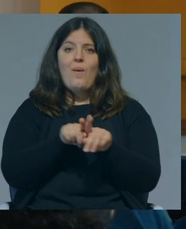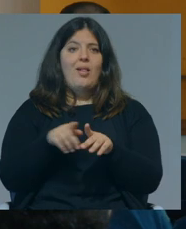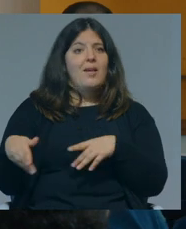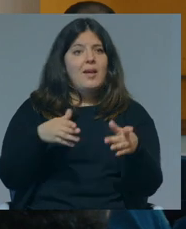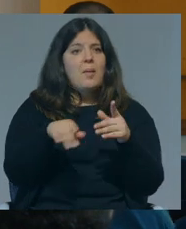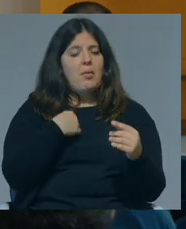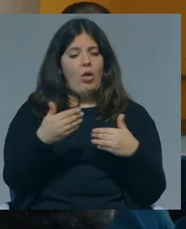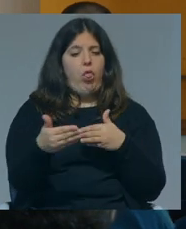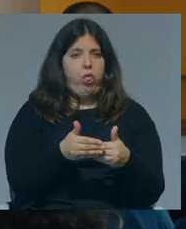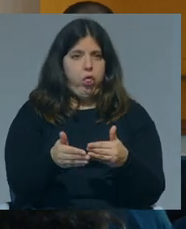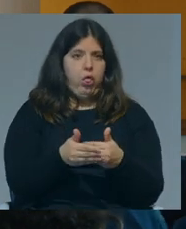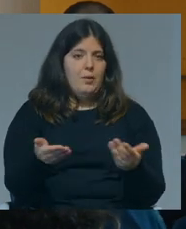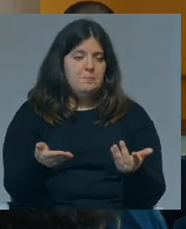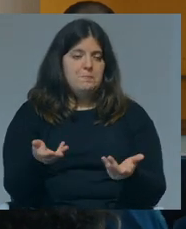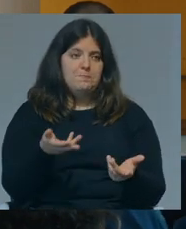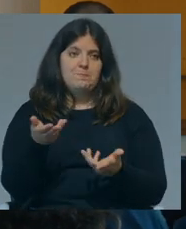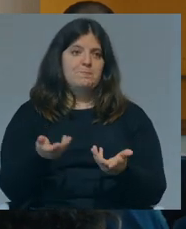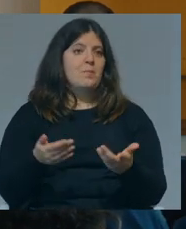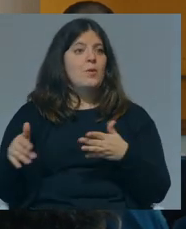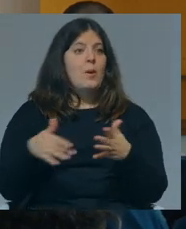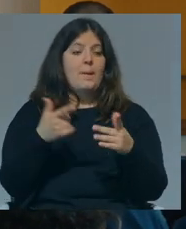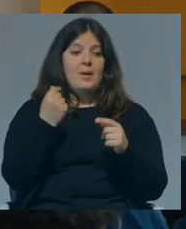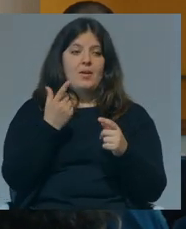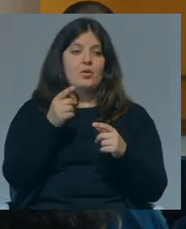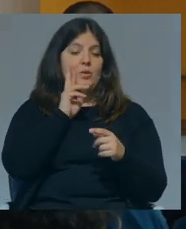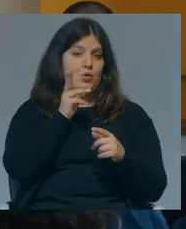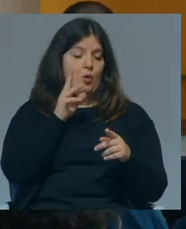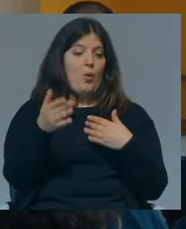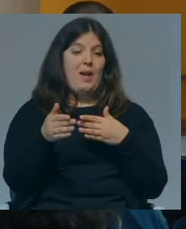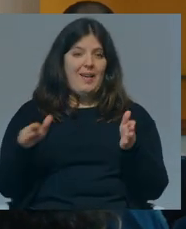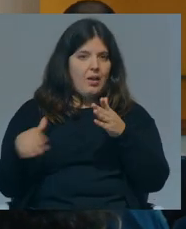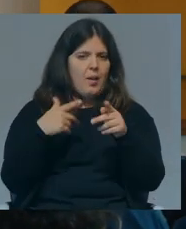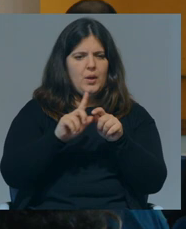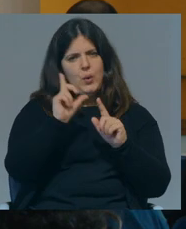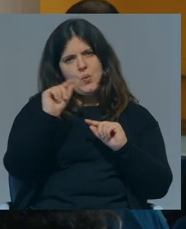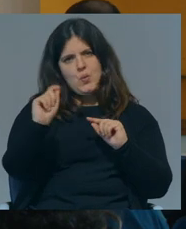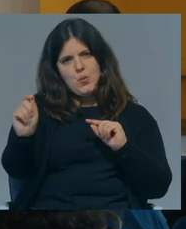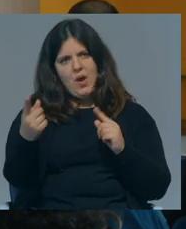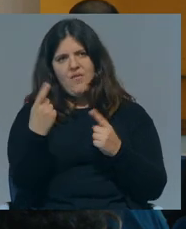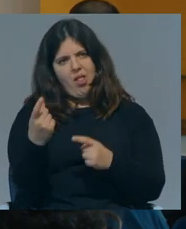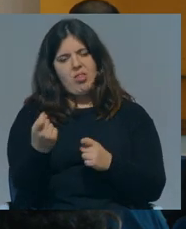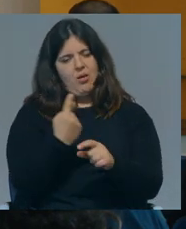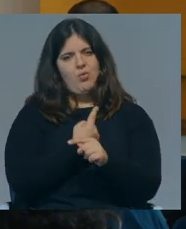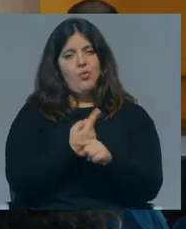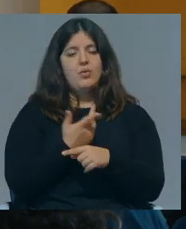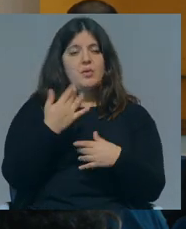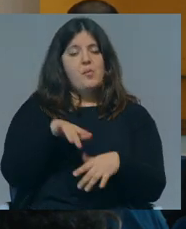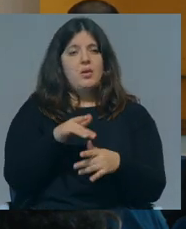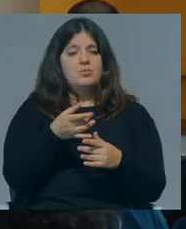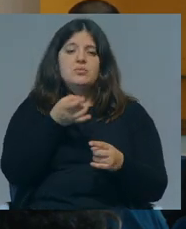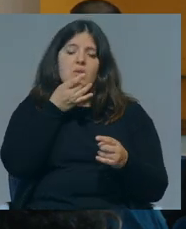caminho é muito curto e o caminho é muito longo, peço desculpa, e que, de facto, continua mesmo a haver uma condescendência